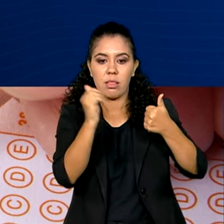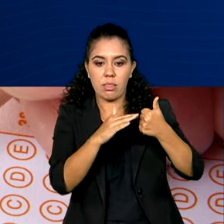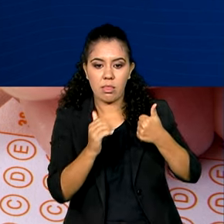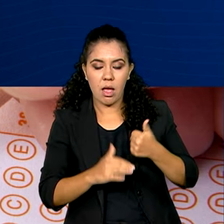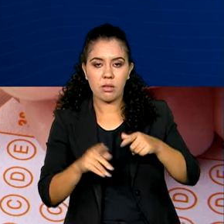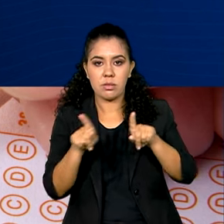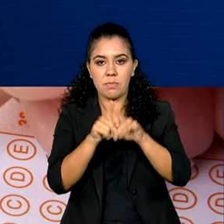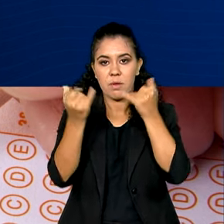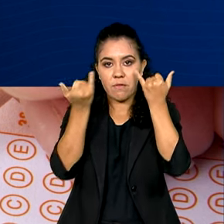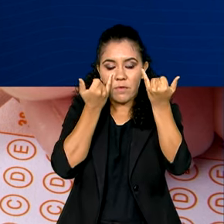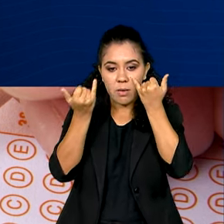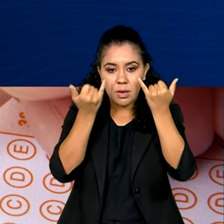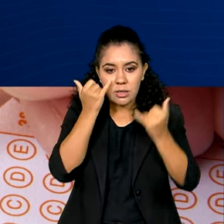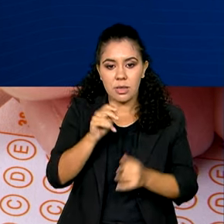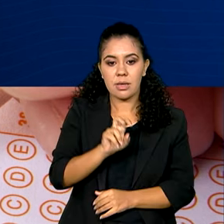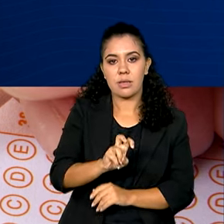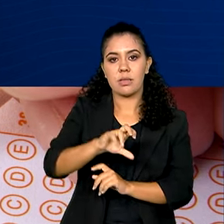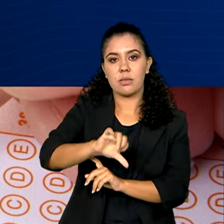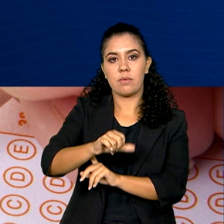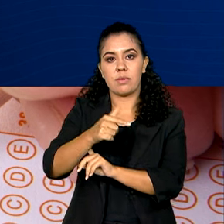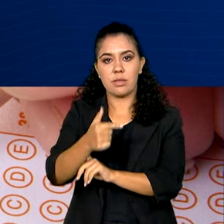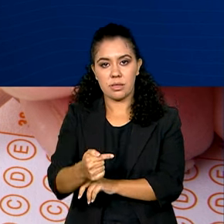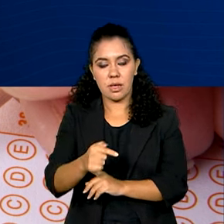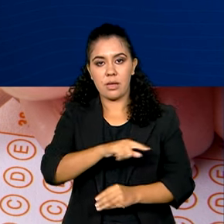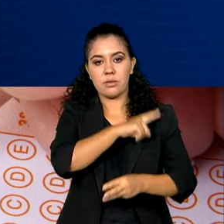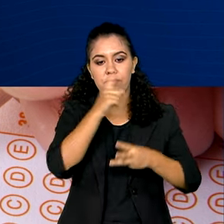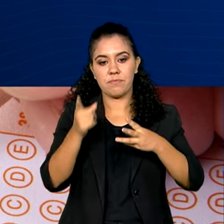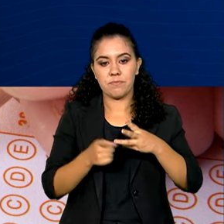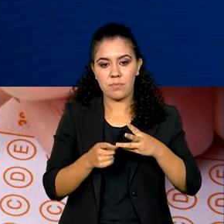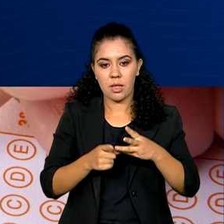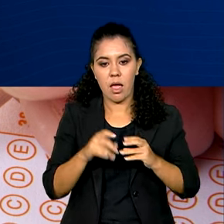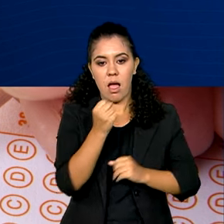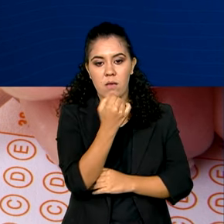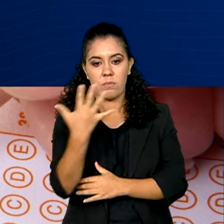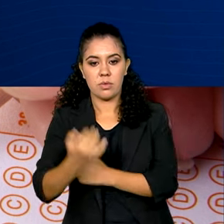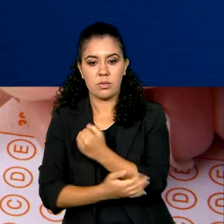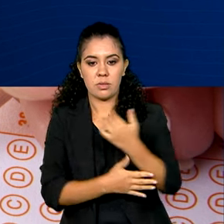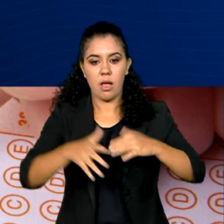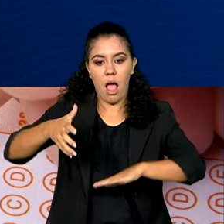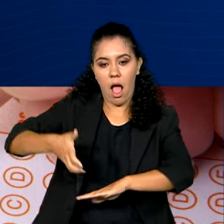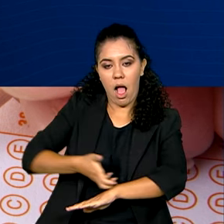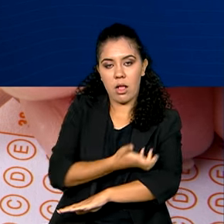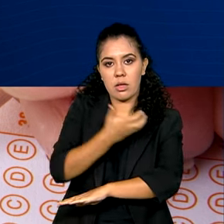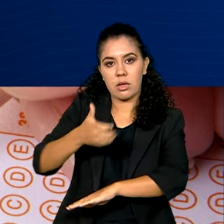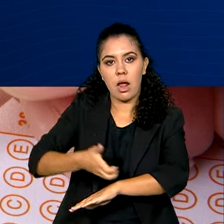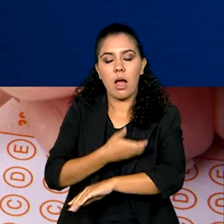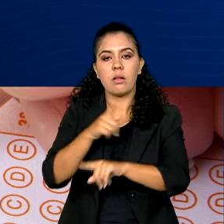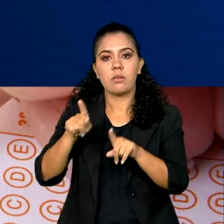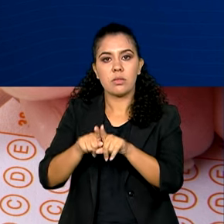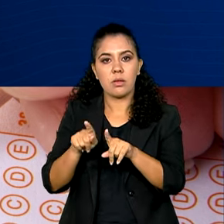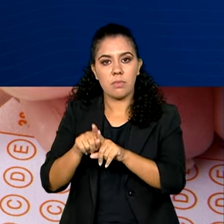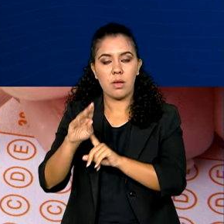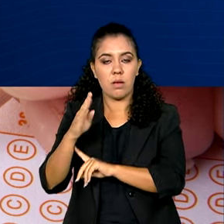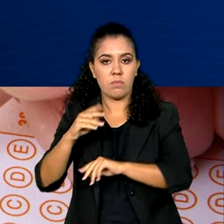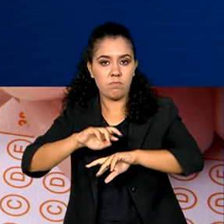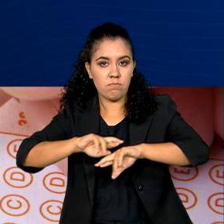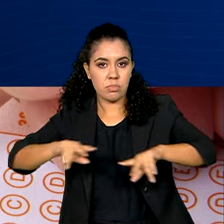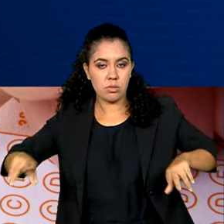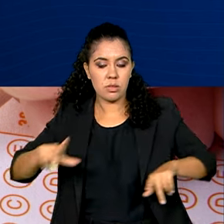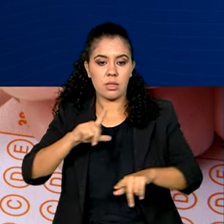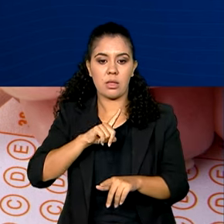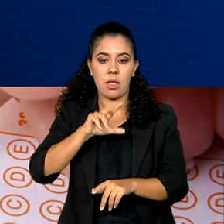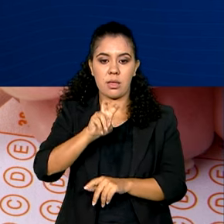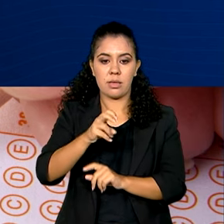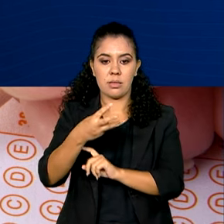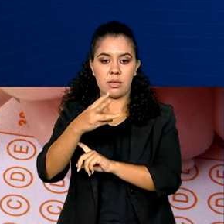597. Ambiental, Agrária e Biológicas, 530. Trabalho